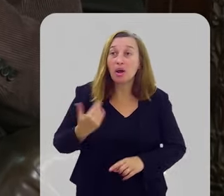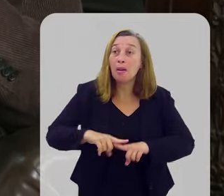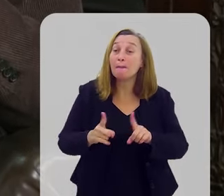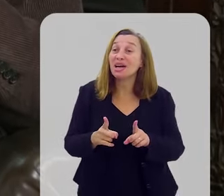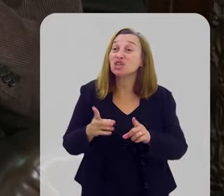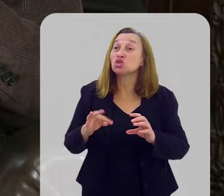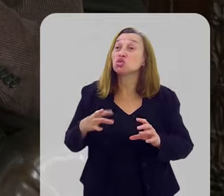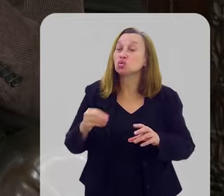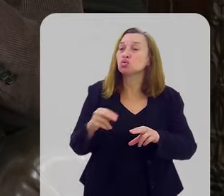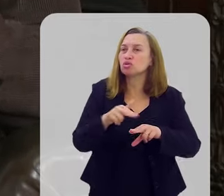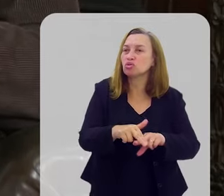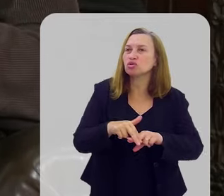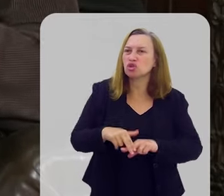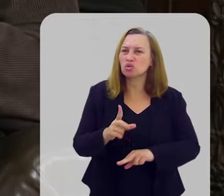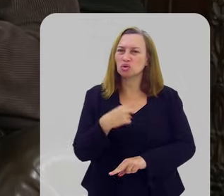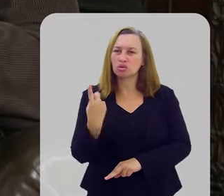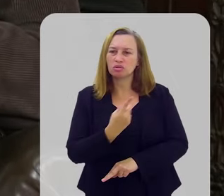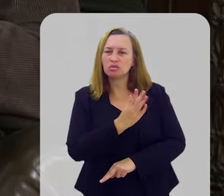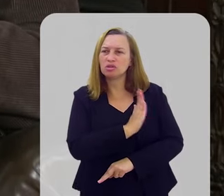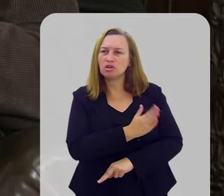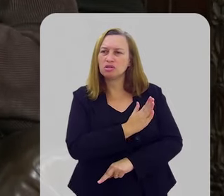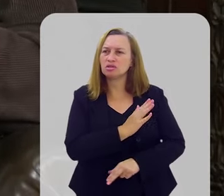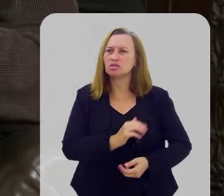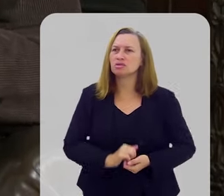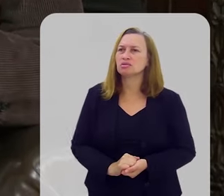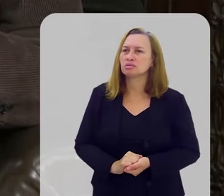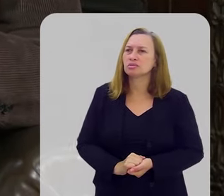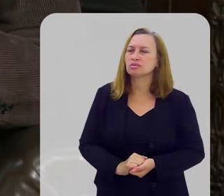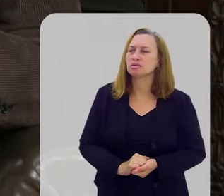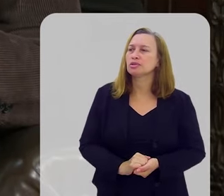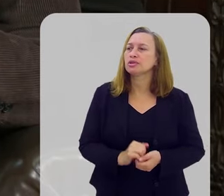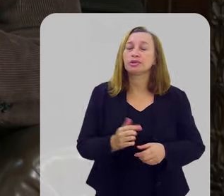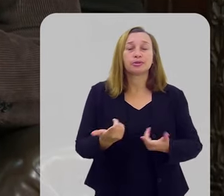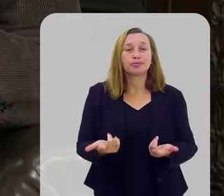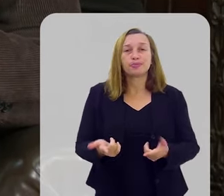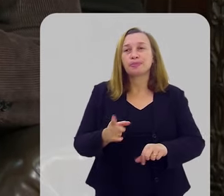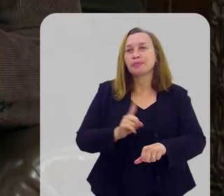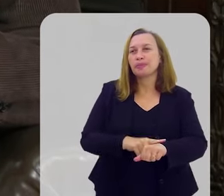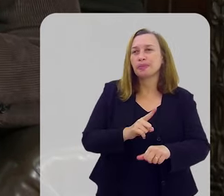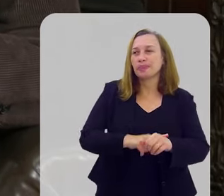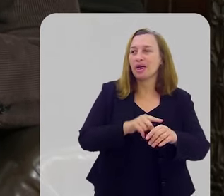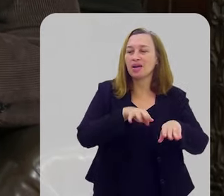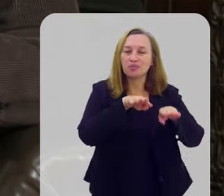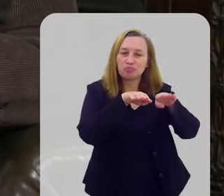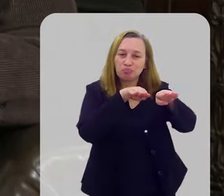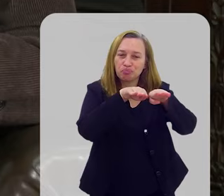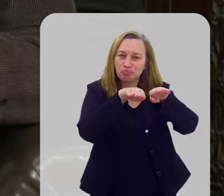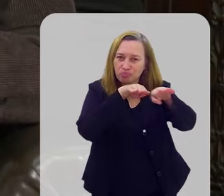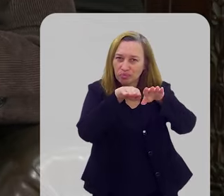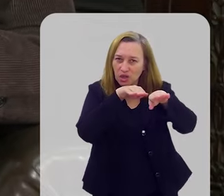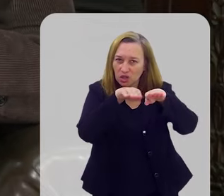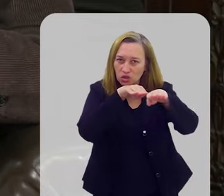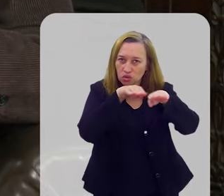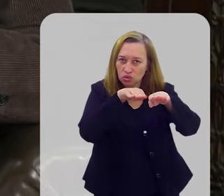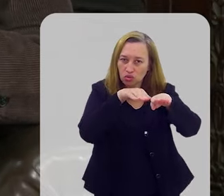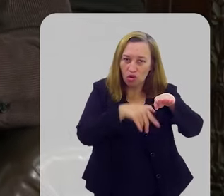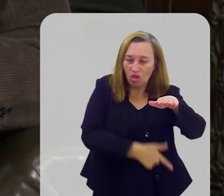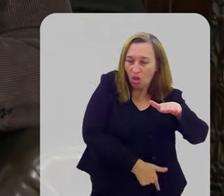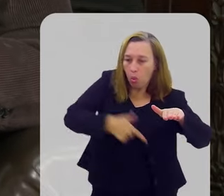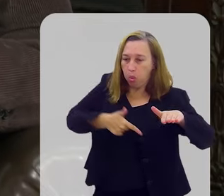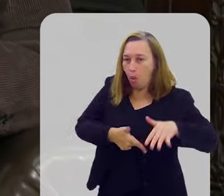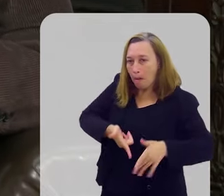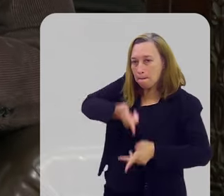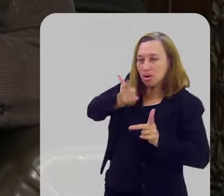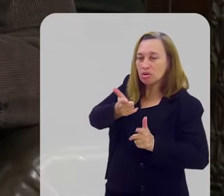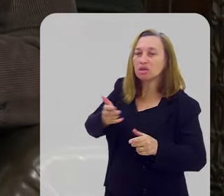do nosso coração endurecido. É no trânsito você bate, tira a arma, dá um tiro. É a sua mulher